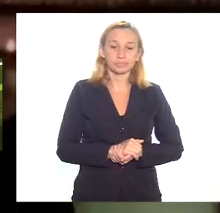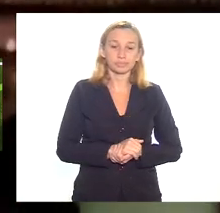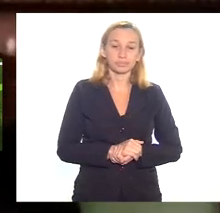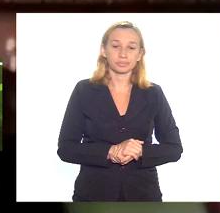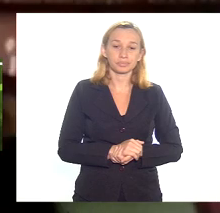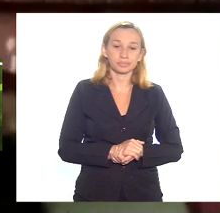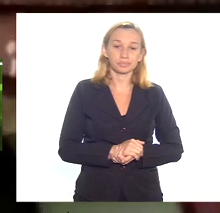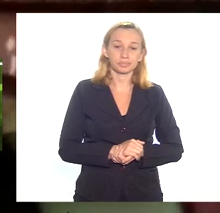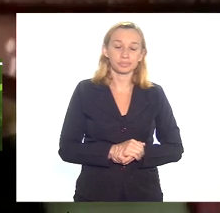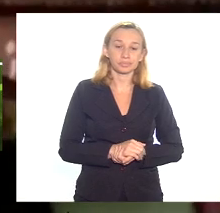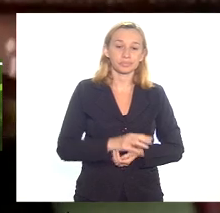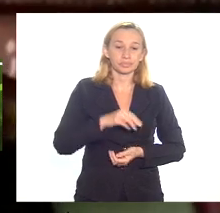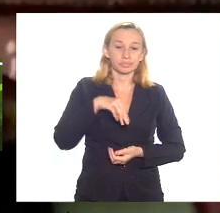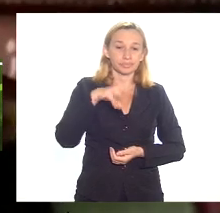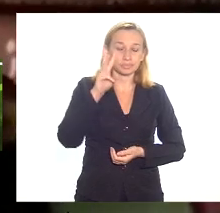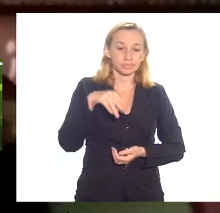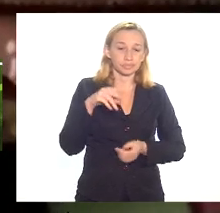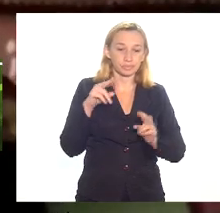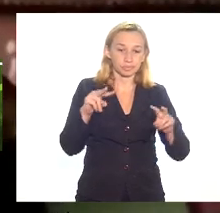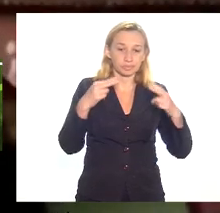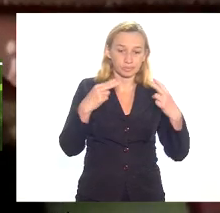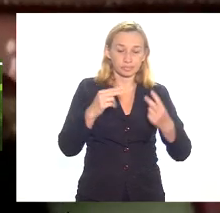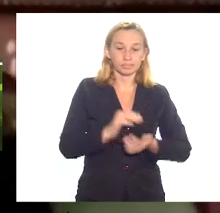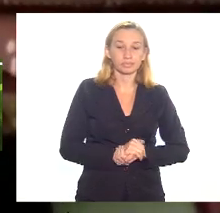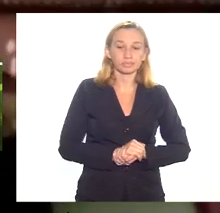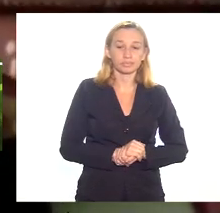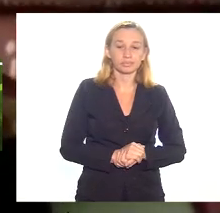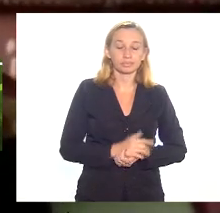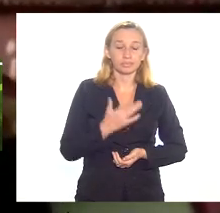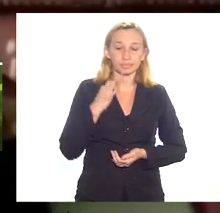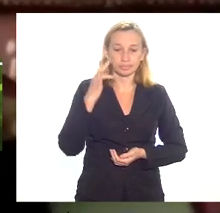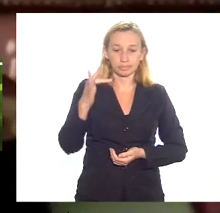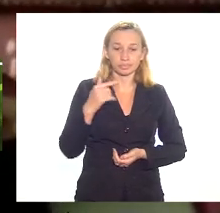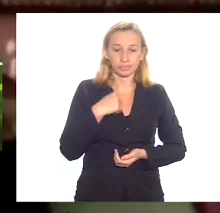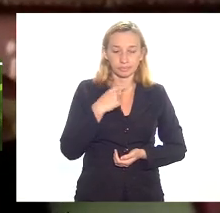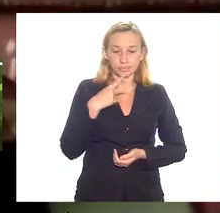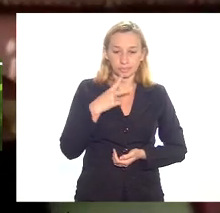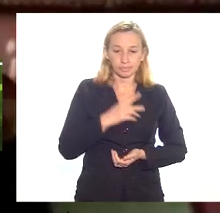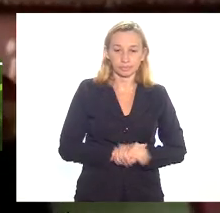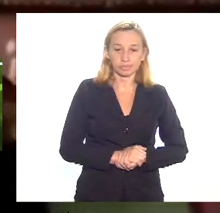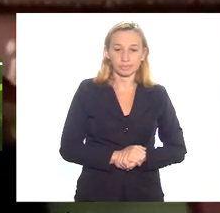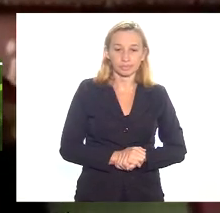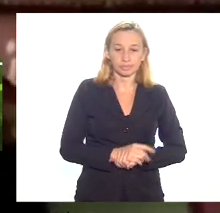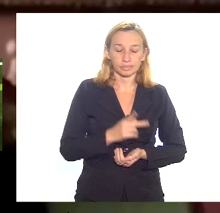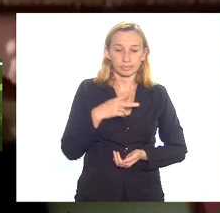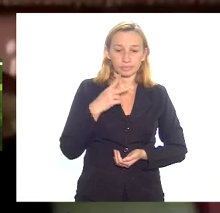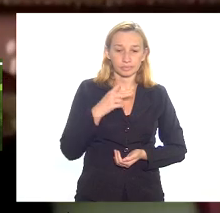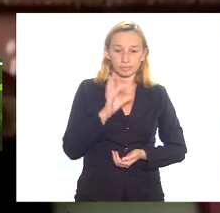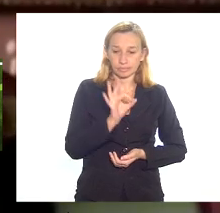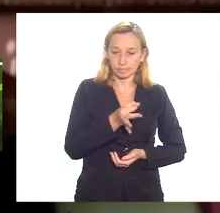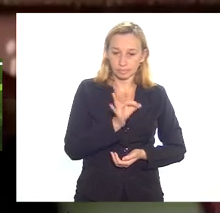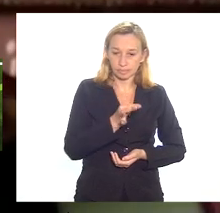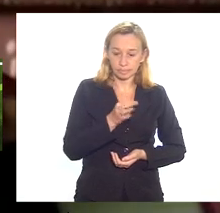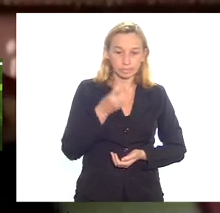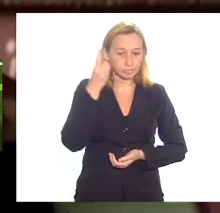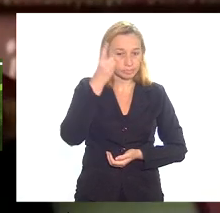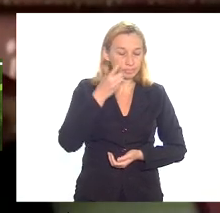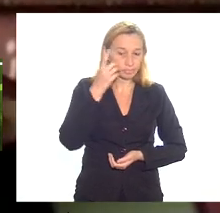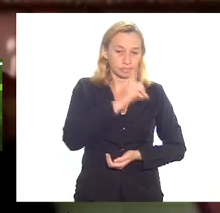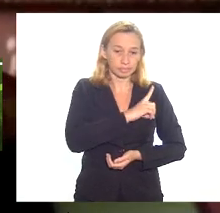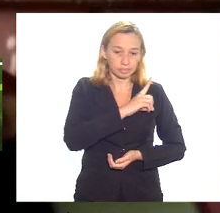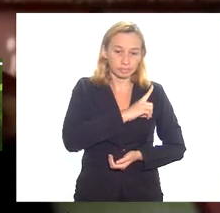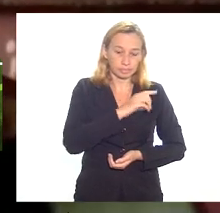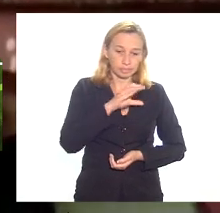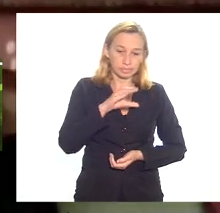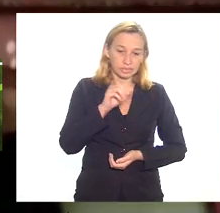a quem nos assiste eu vou tentar ser bem breve porque a fala visceral do deputado delegado Carlos